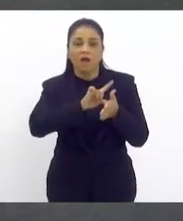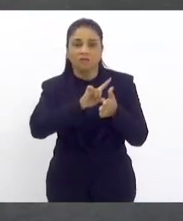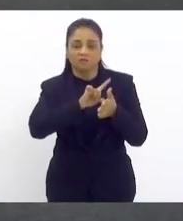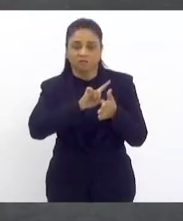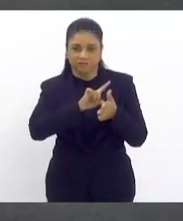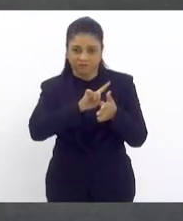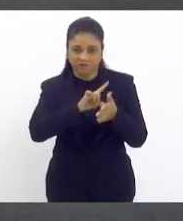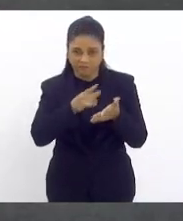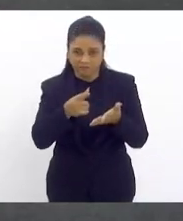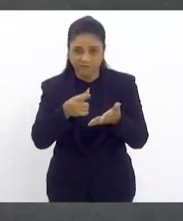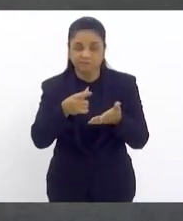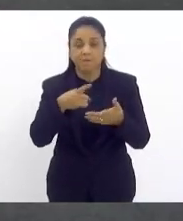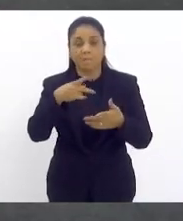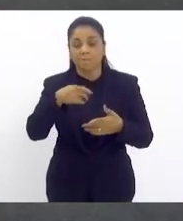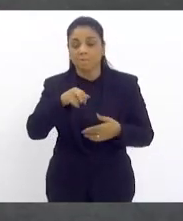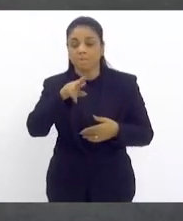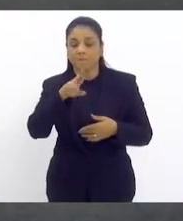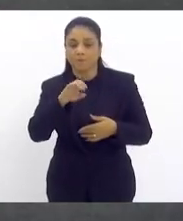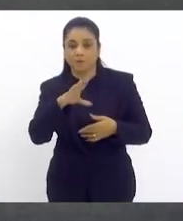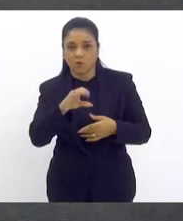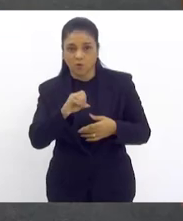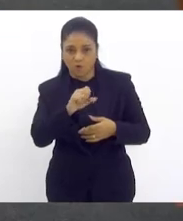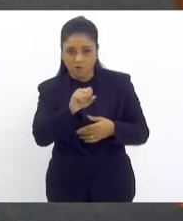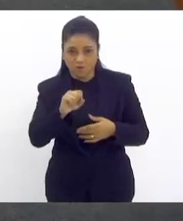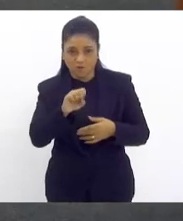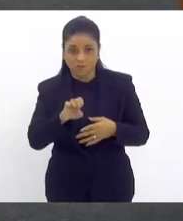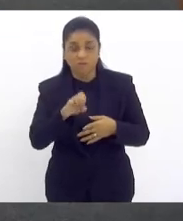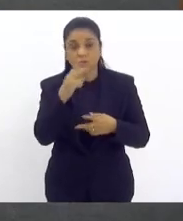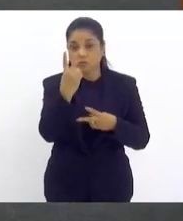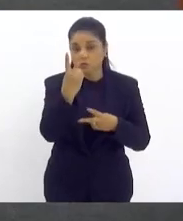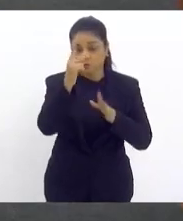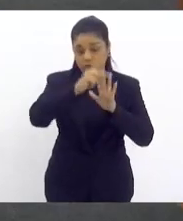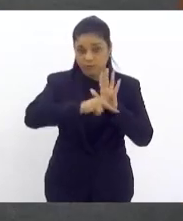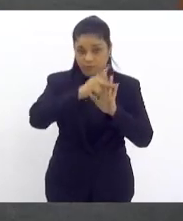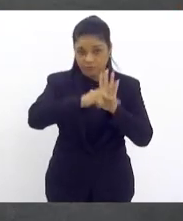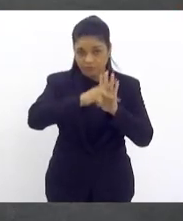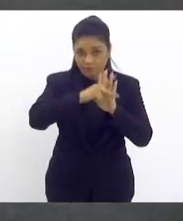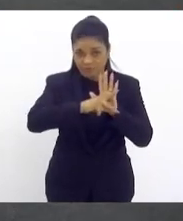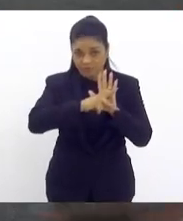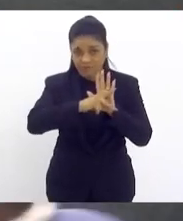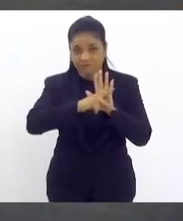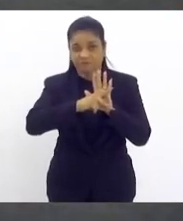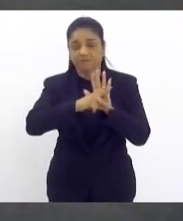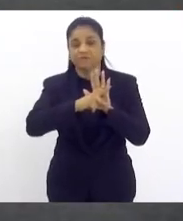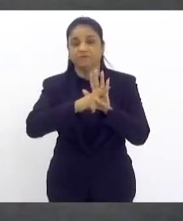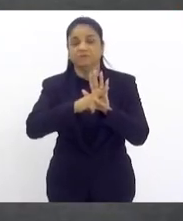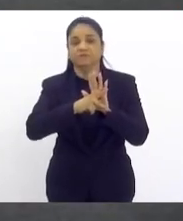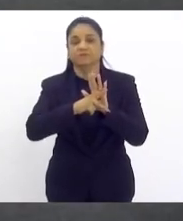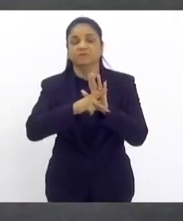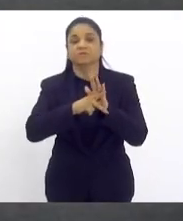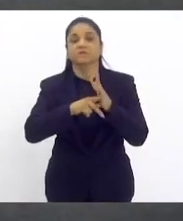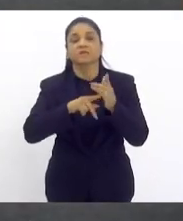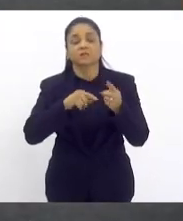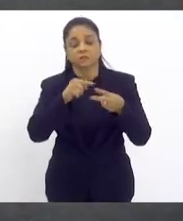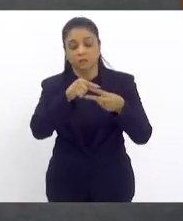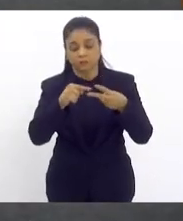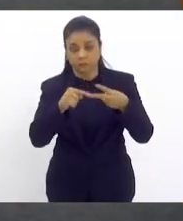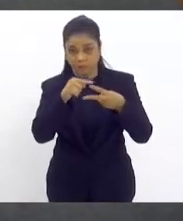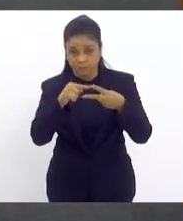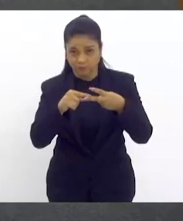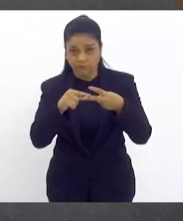emenda buscando contribuir com o projeto em dois sentidos. Primeiro, não excluir a